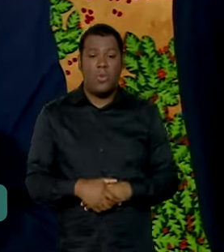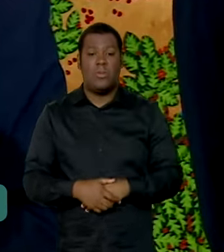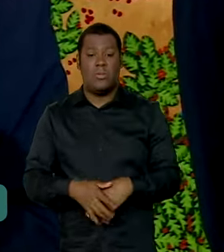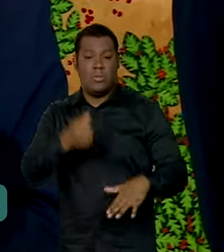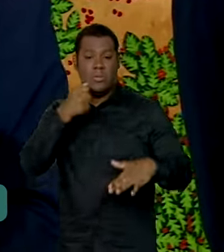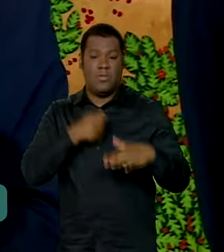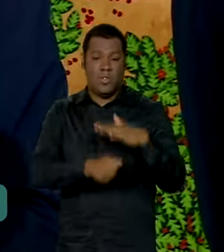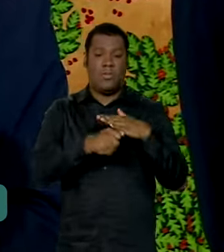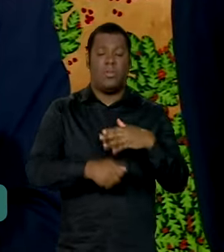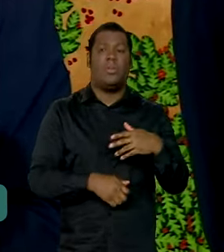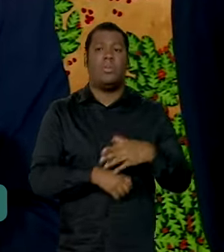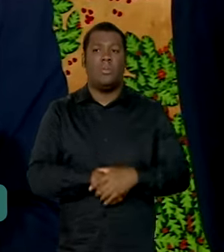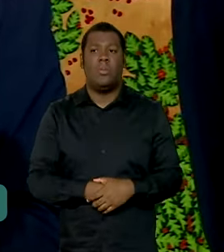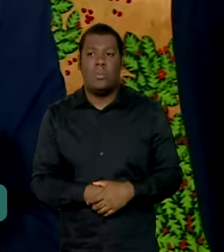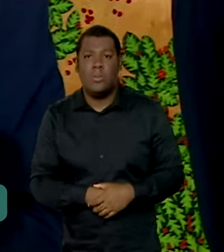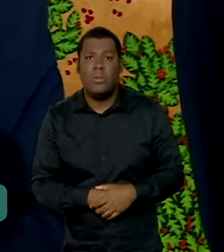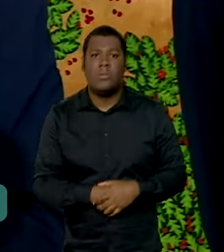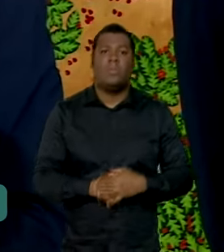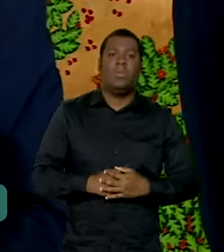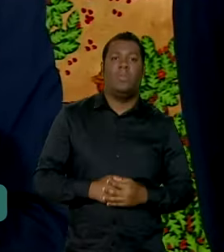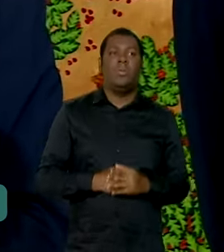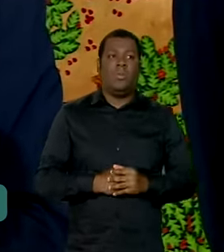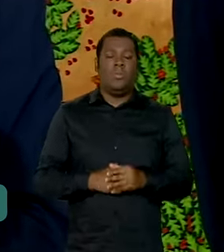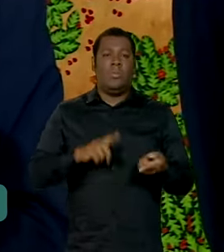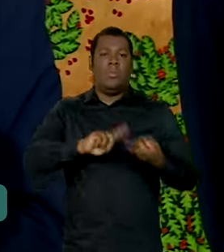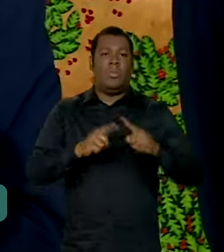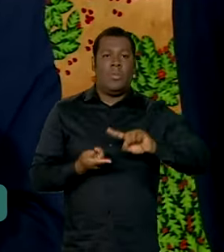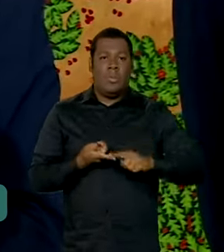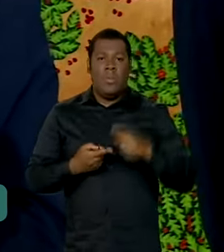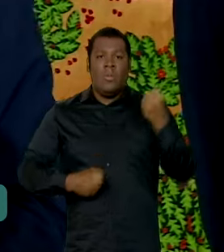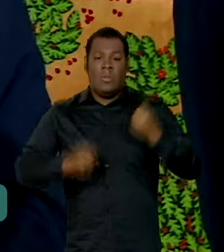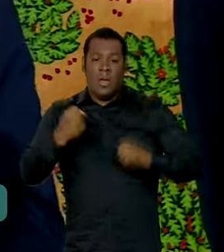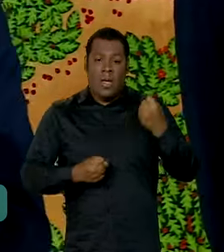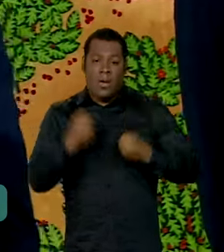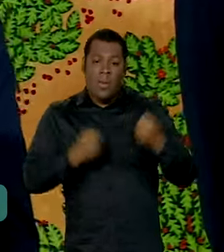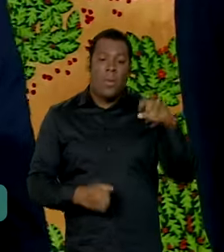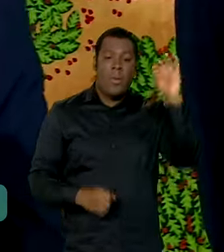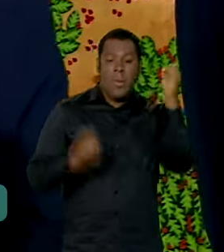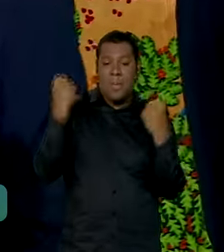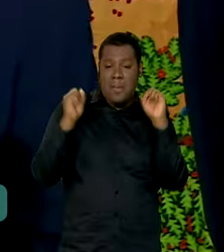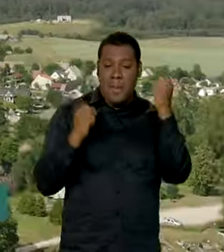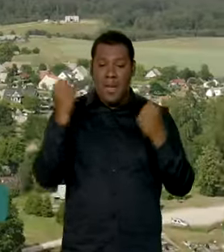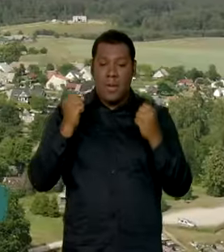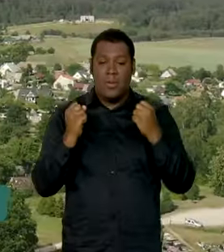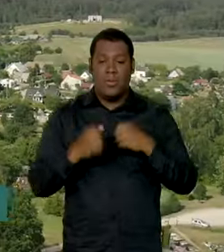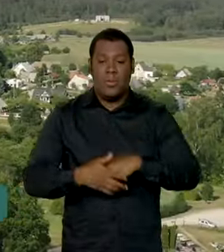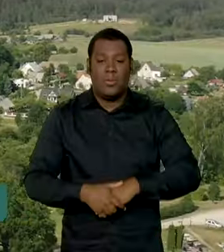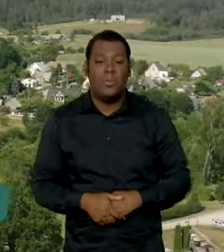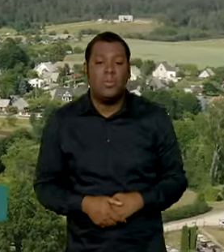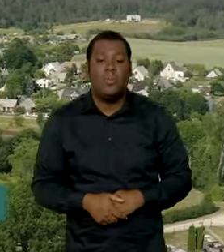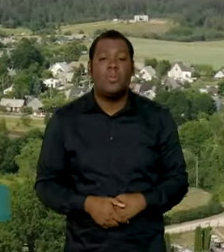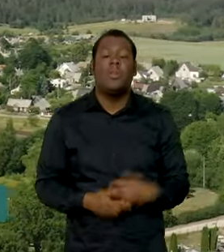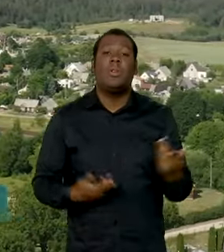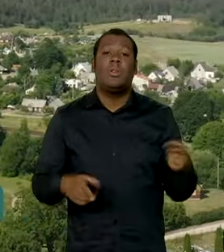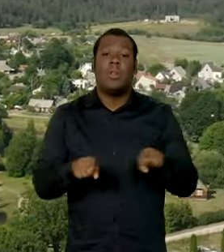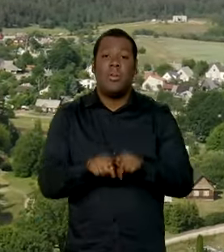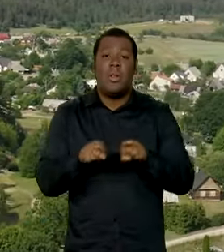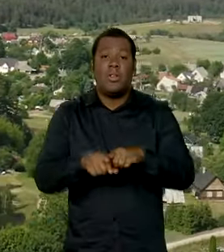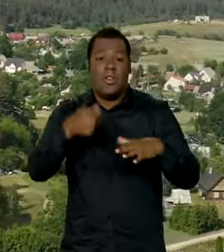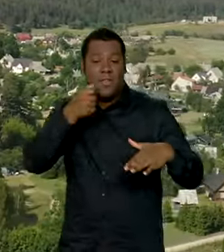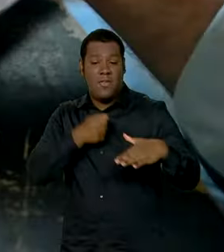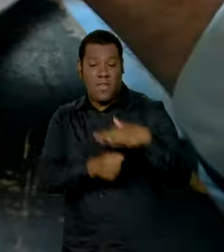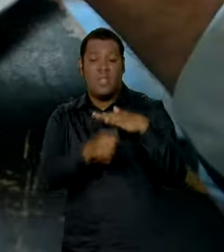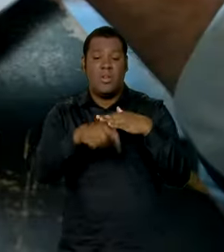investimento do novo ciclo nos nossos negócios de automóveis na fábrica de Itirapira. Outra frente de investimentos que